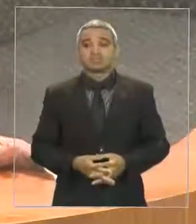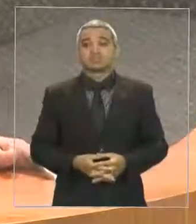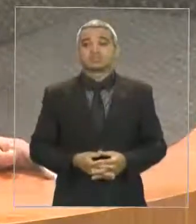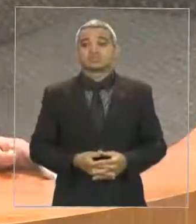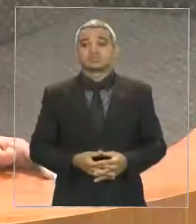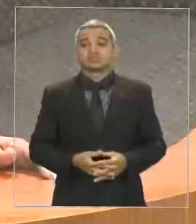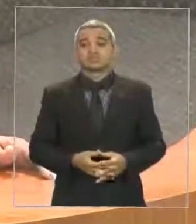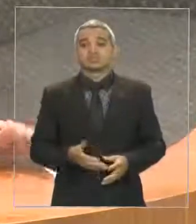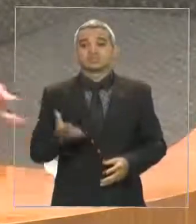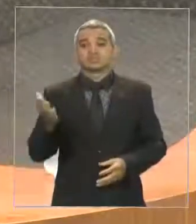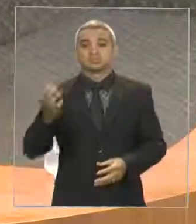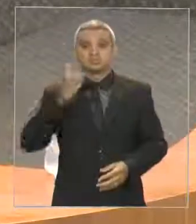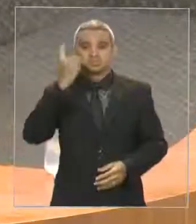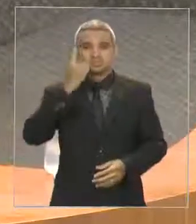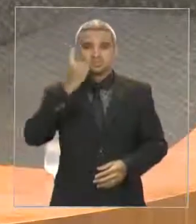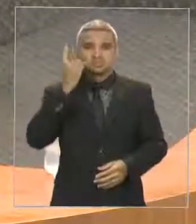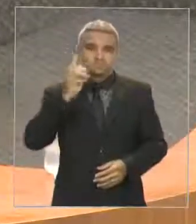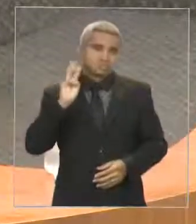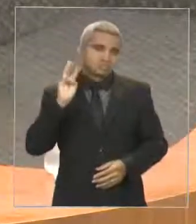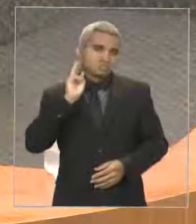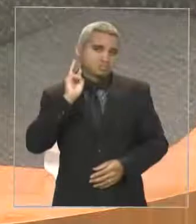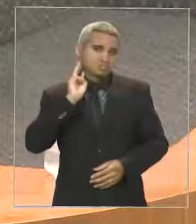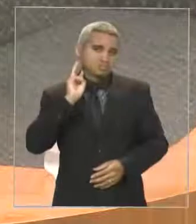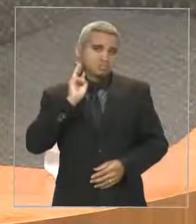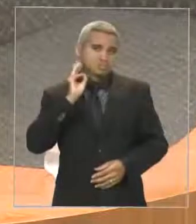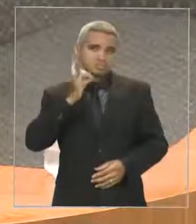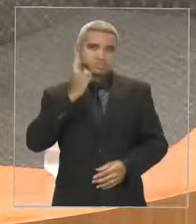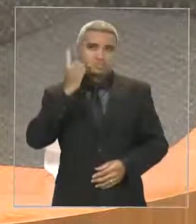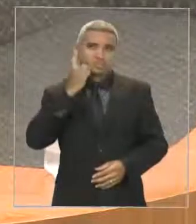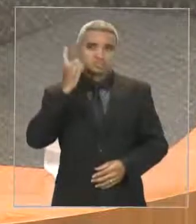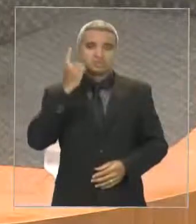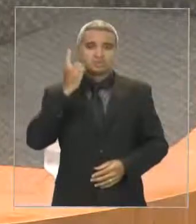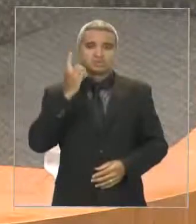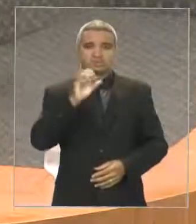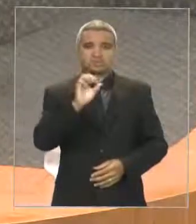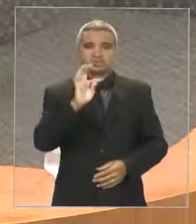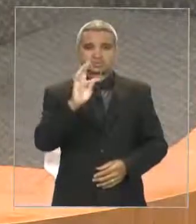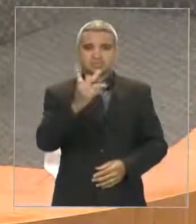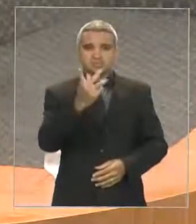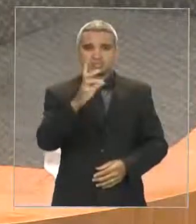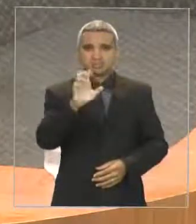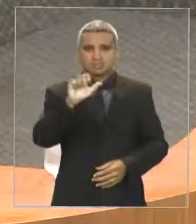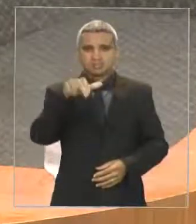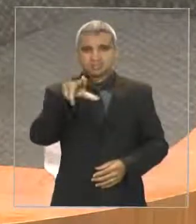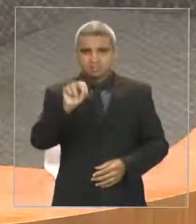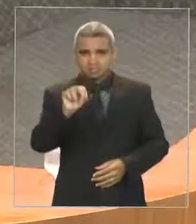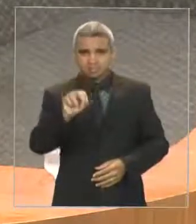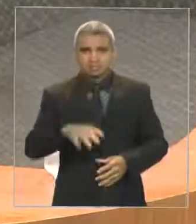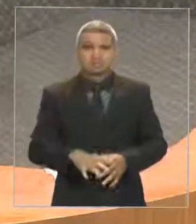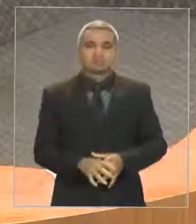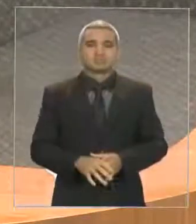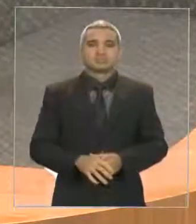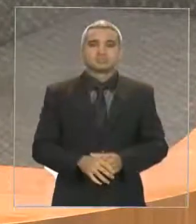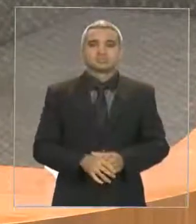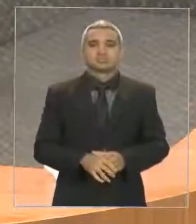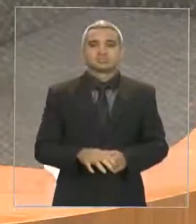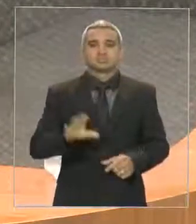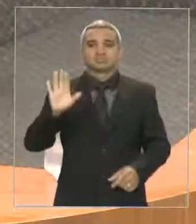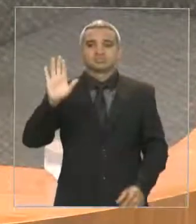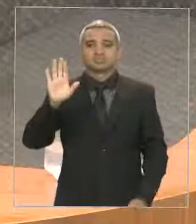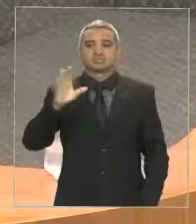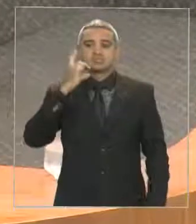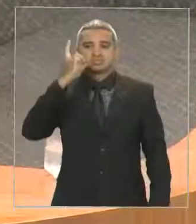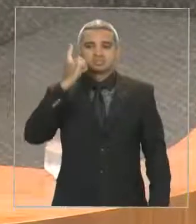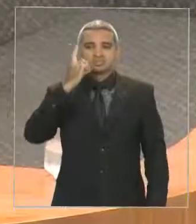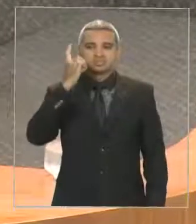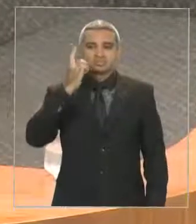possível, me concedo uma parte. O deputado Hélito e o deputado Otelino. O deputado Hélito trata de um pedido de informação